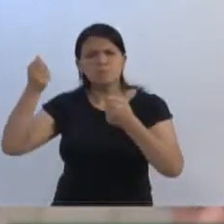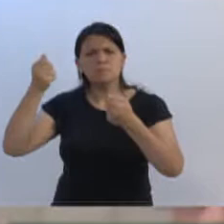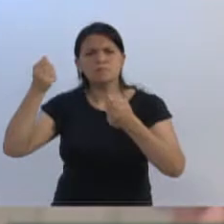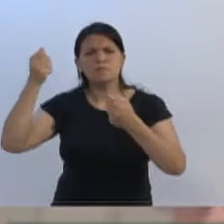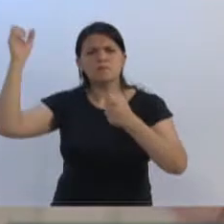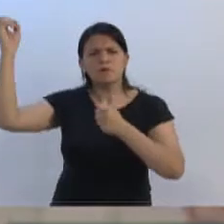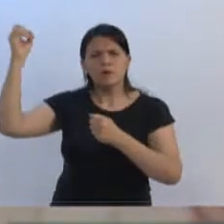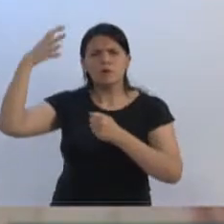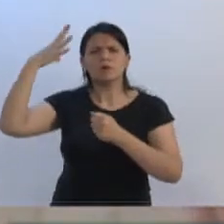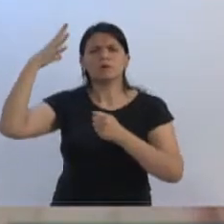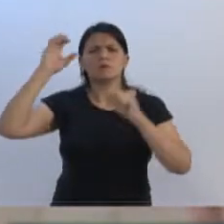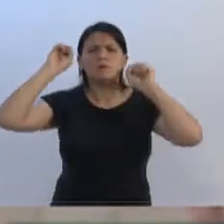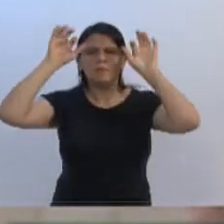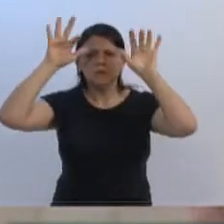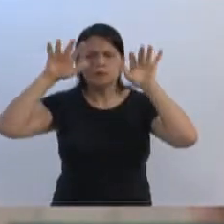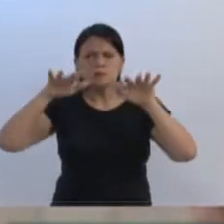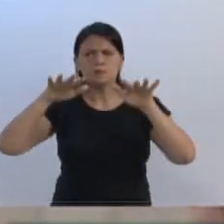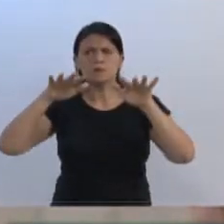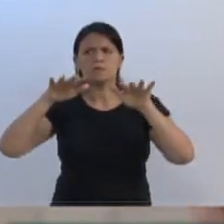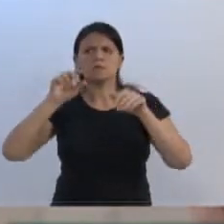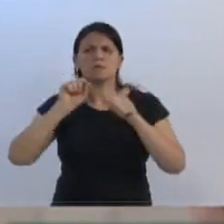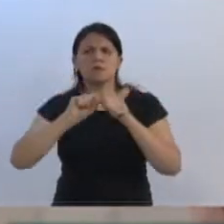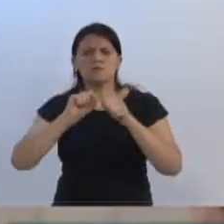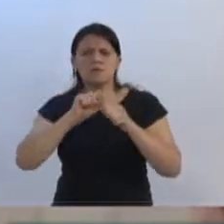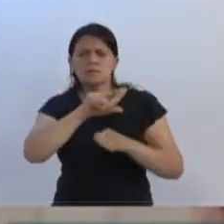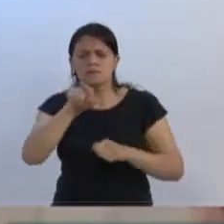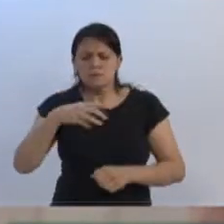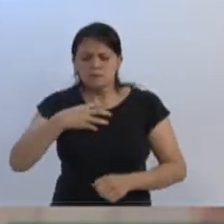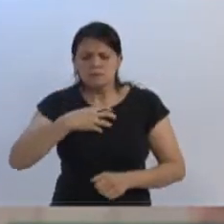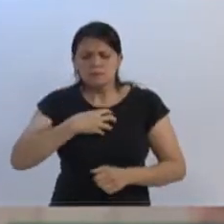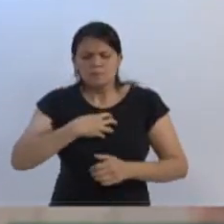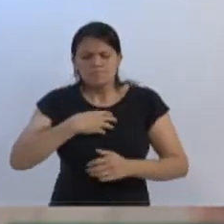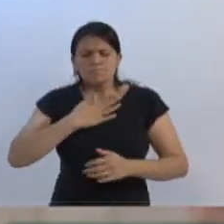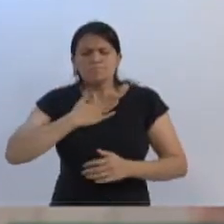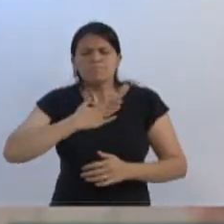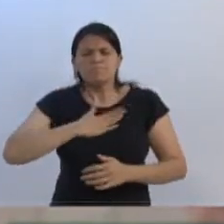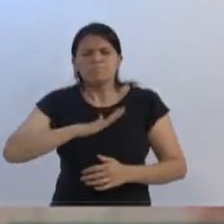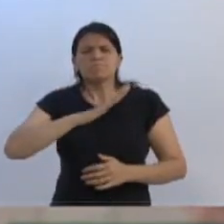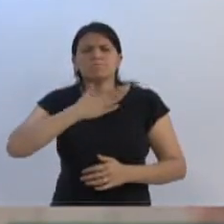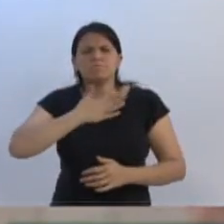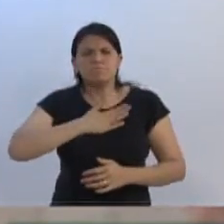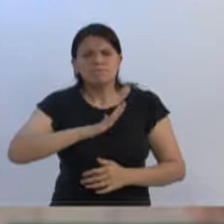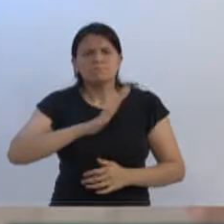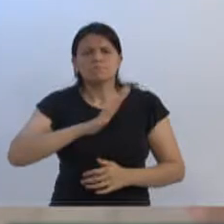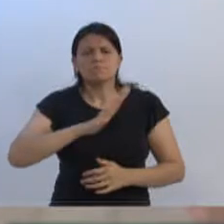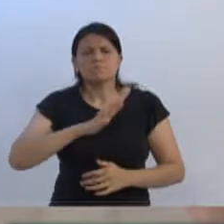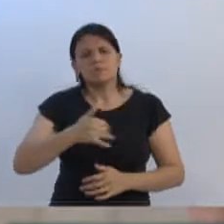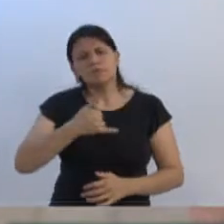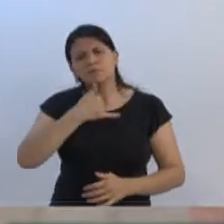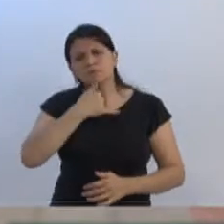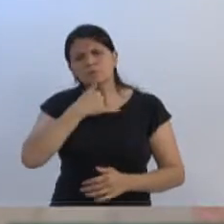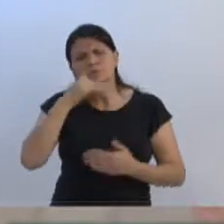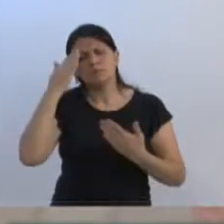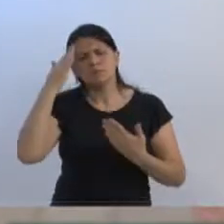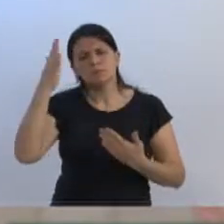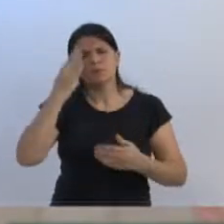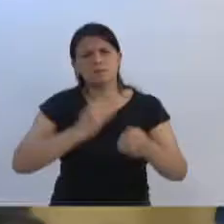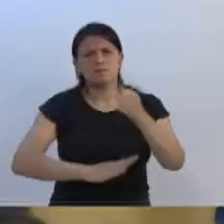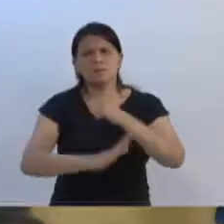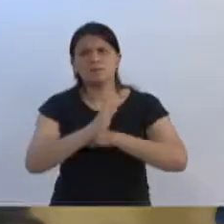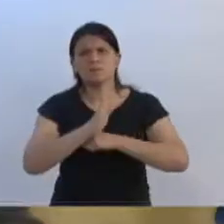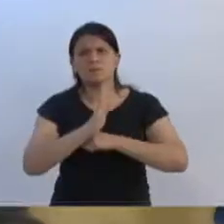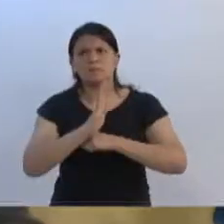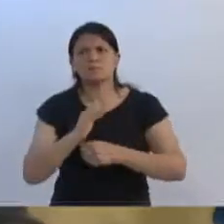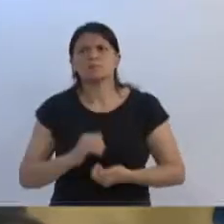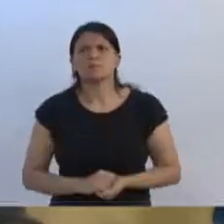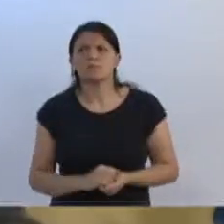iluminá-los, abençoá-los e fazer com que ele supere esse trânsito. Obrigado, vereador Zeca Bombeiro. Você